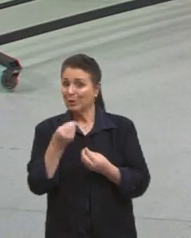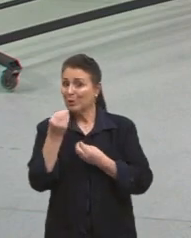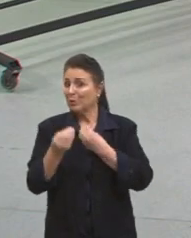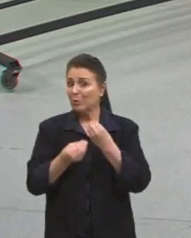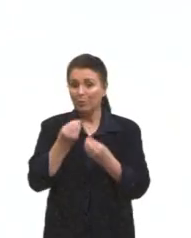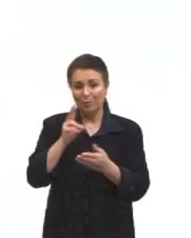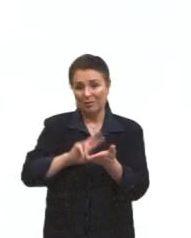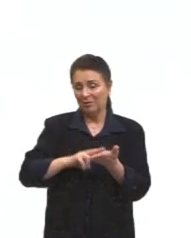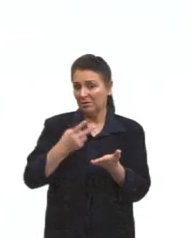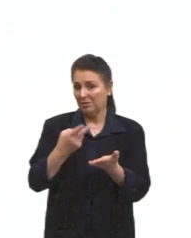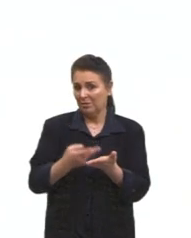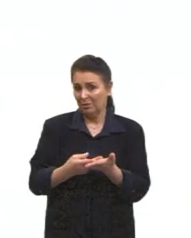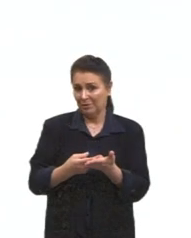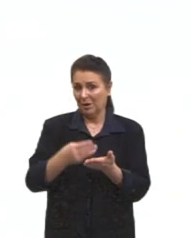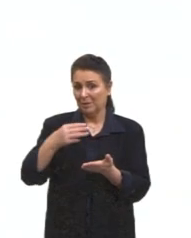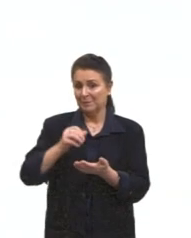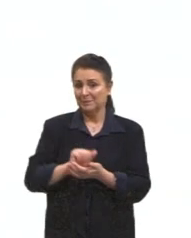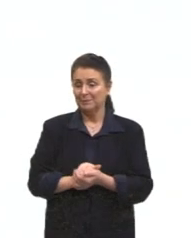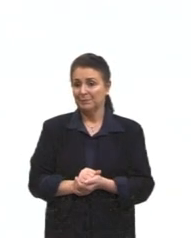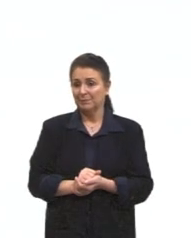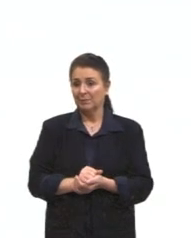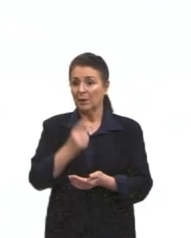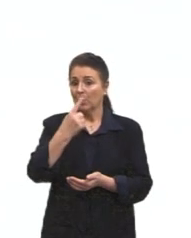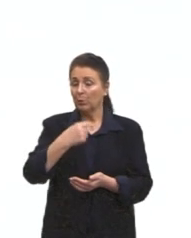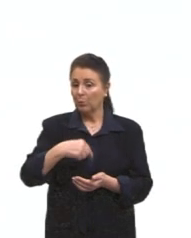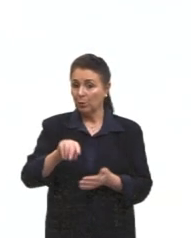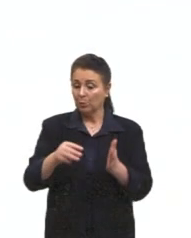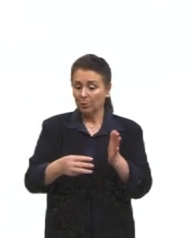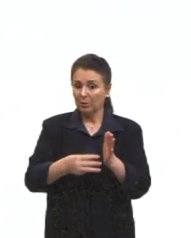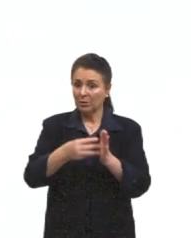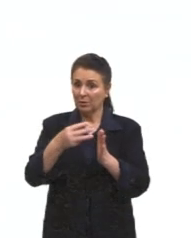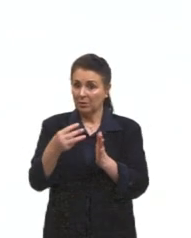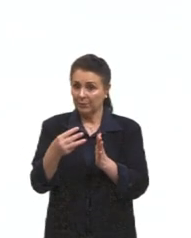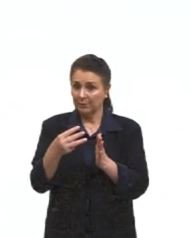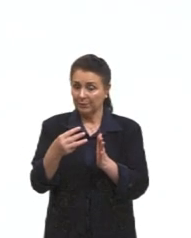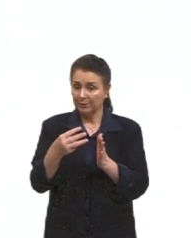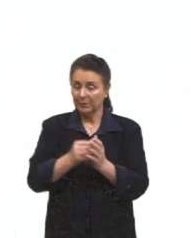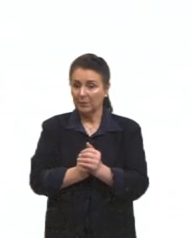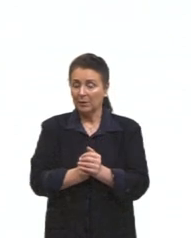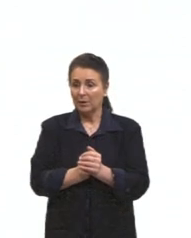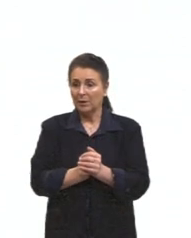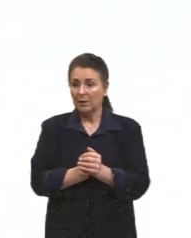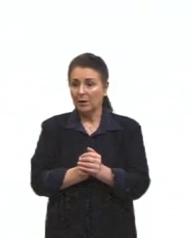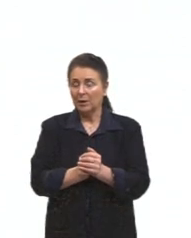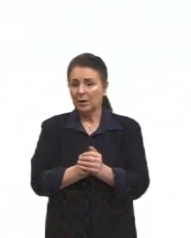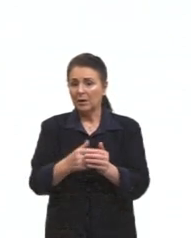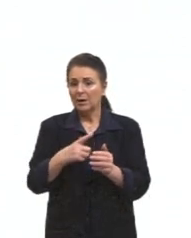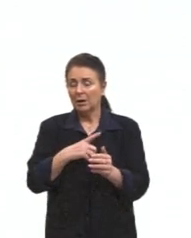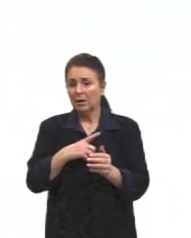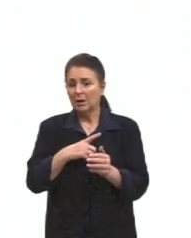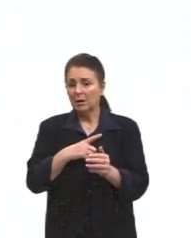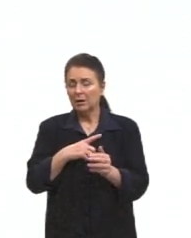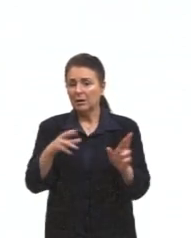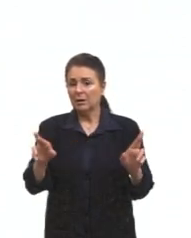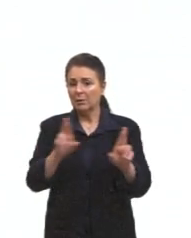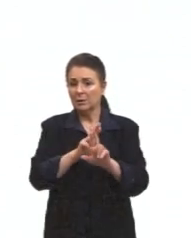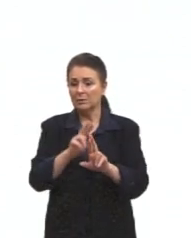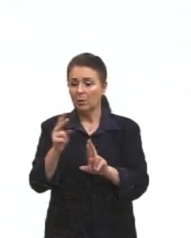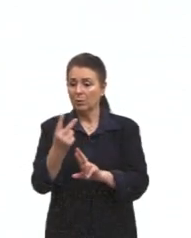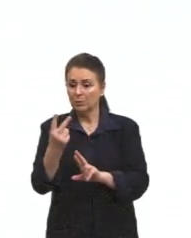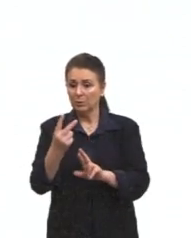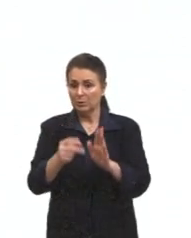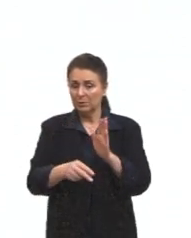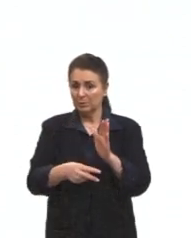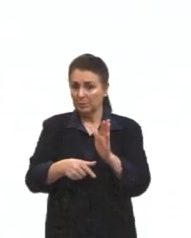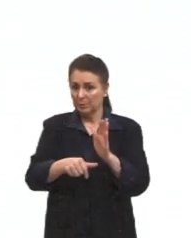Isso aí. E olha só. Esse terceiro item, ele faz um fechamento, vamos dizer assim, em relação aos outros dois, prof.